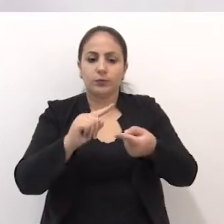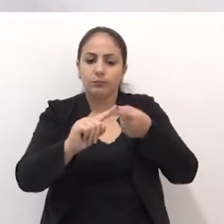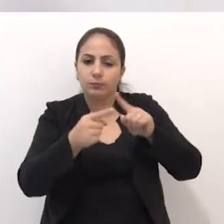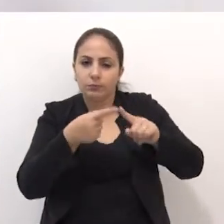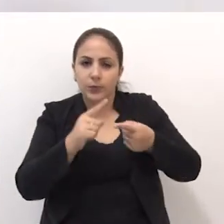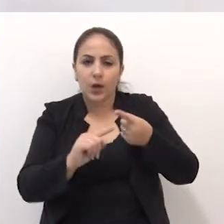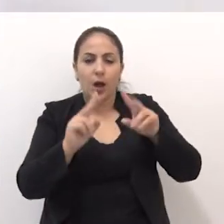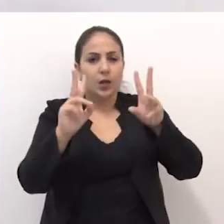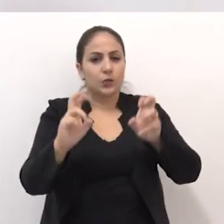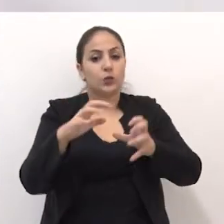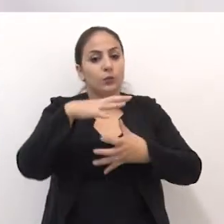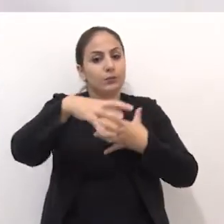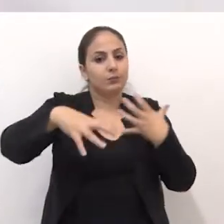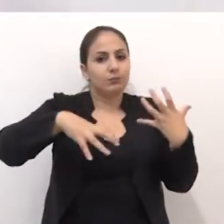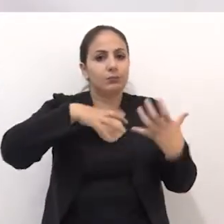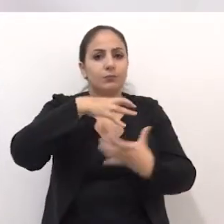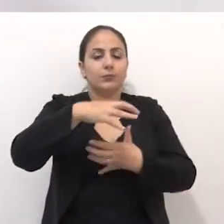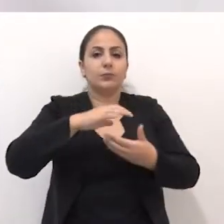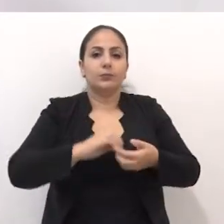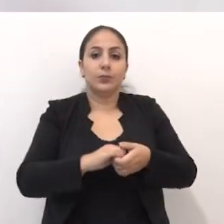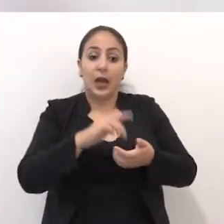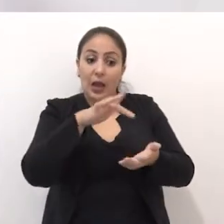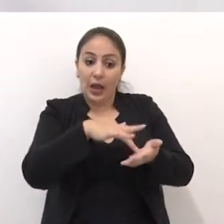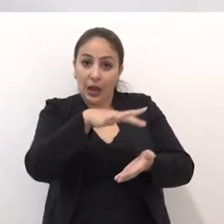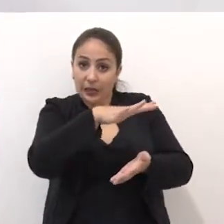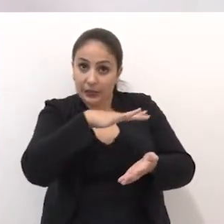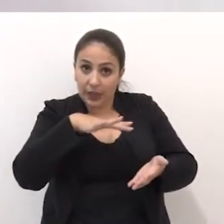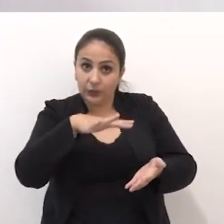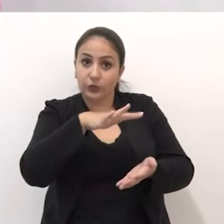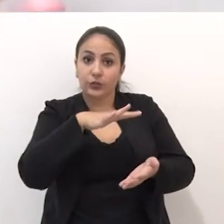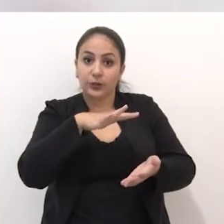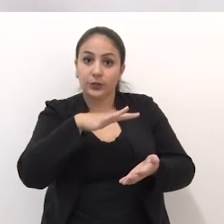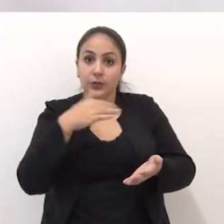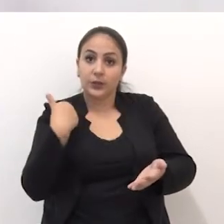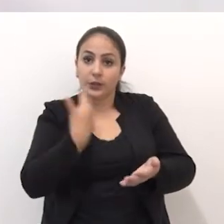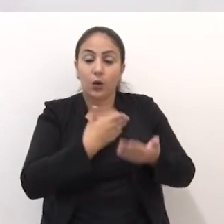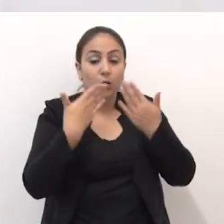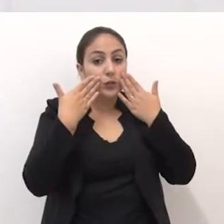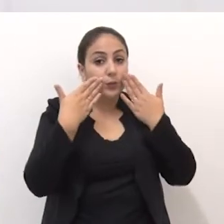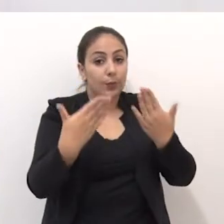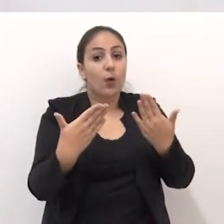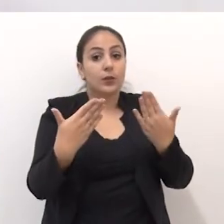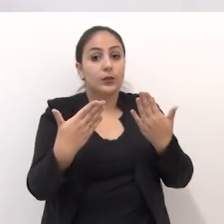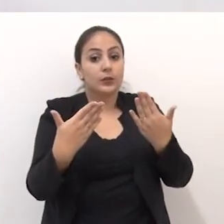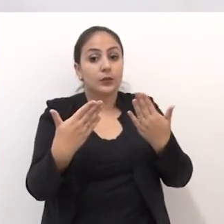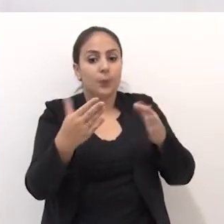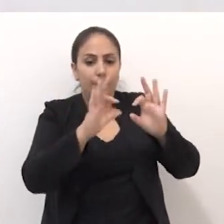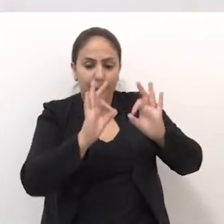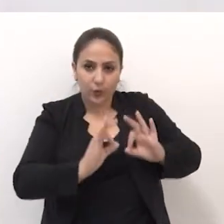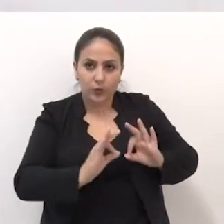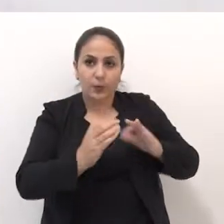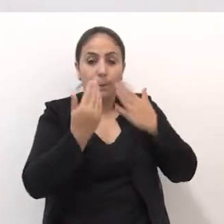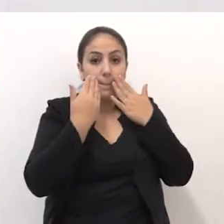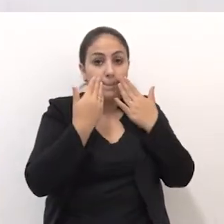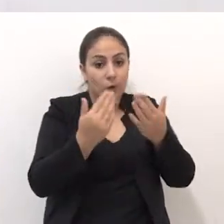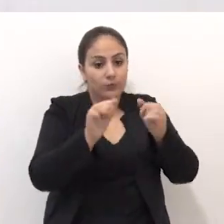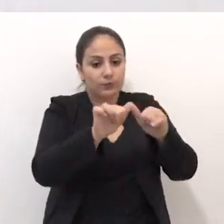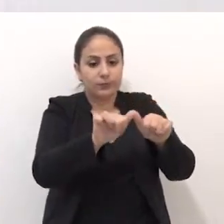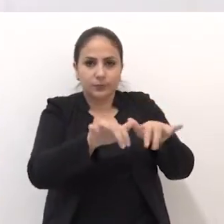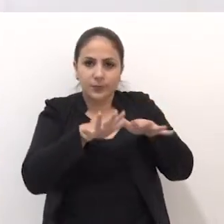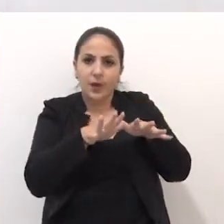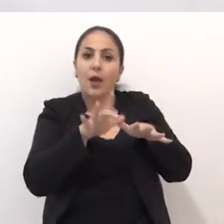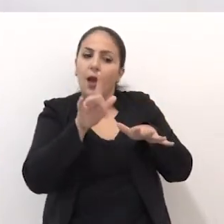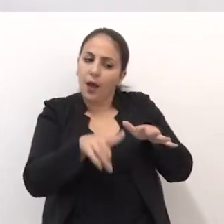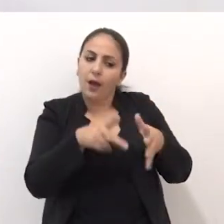fugiu aos temas polêmicos. A realidade que a gente mostra nos programas, que a gente mostra nas sessões,